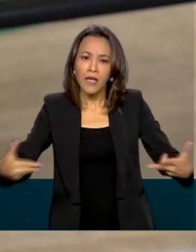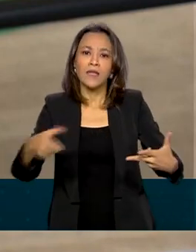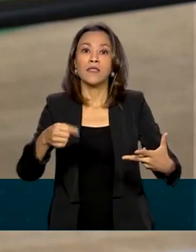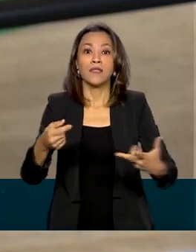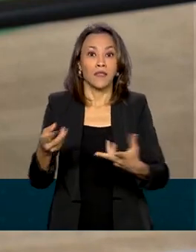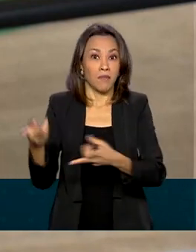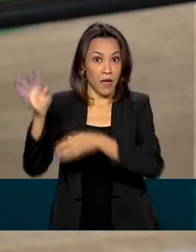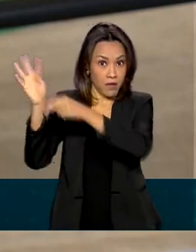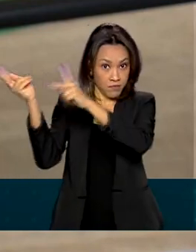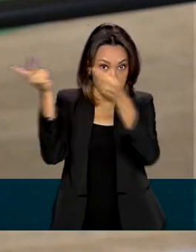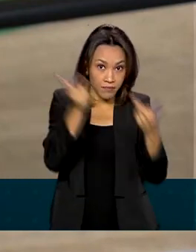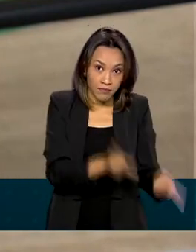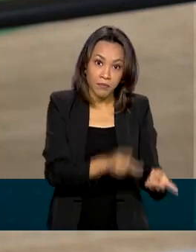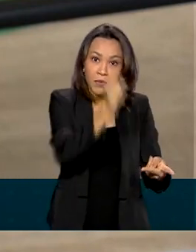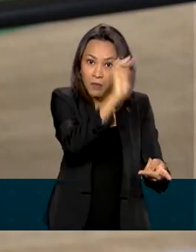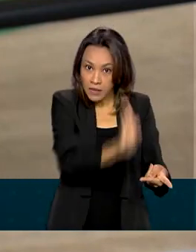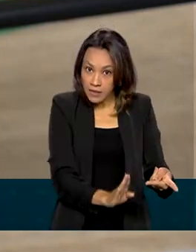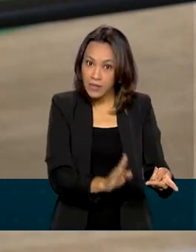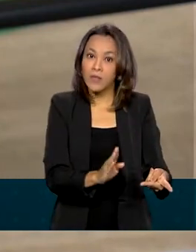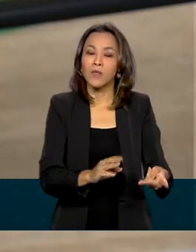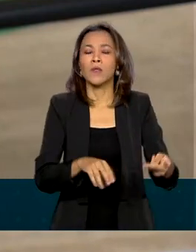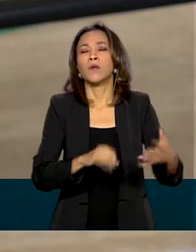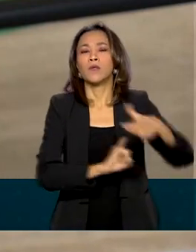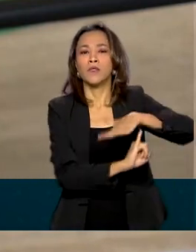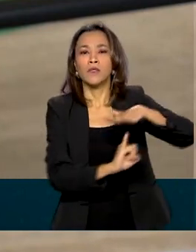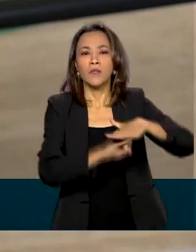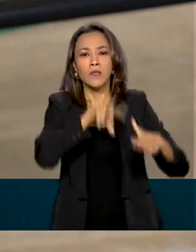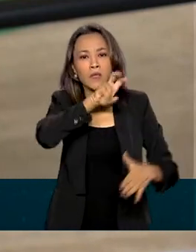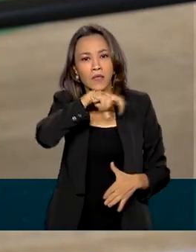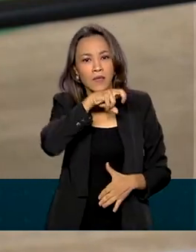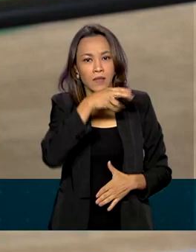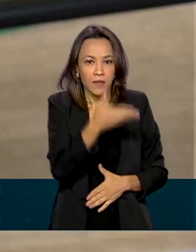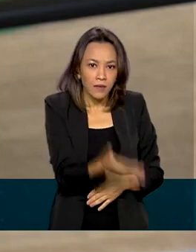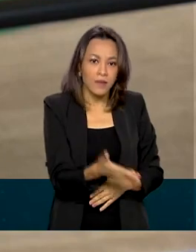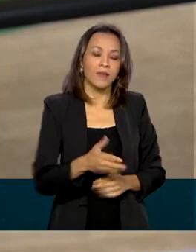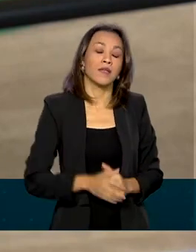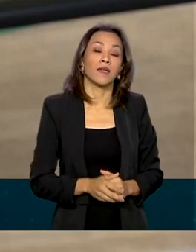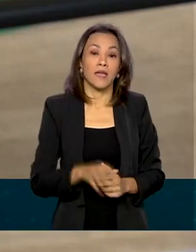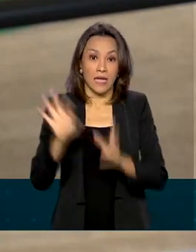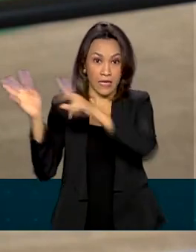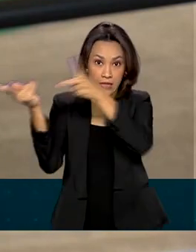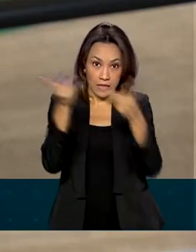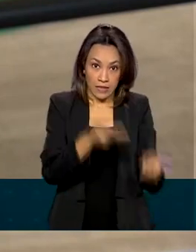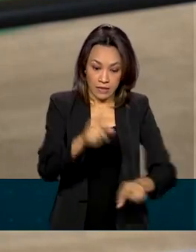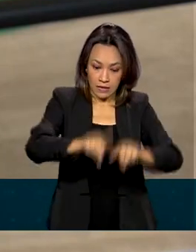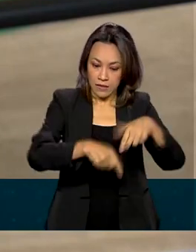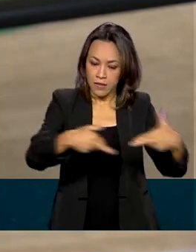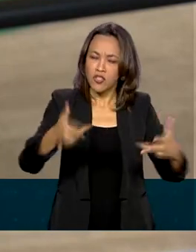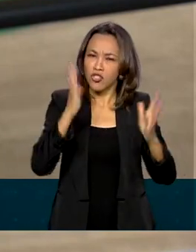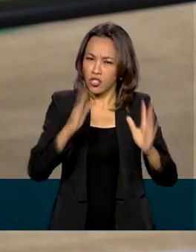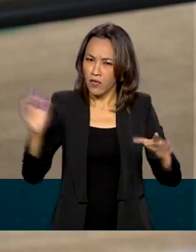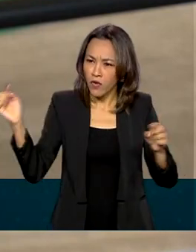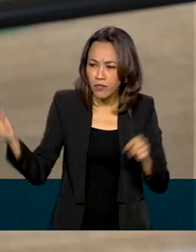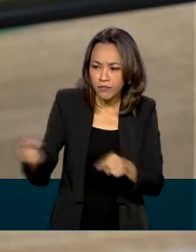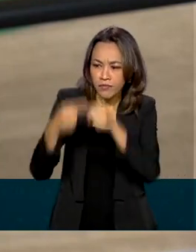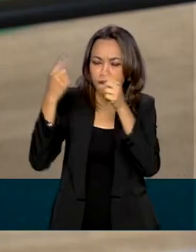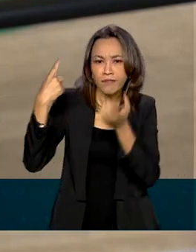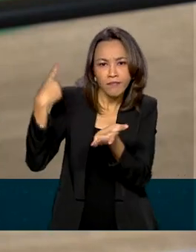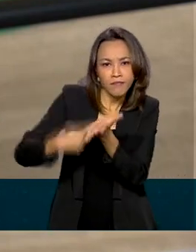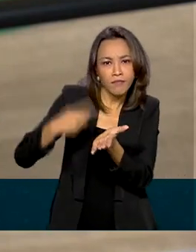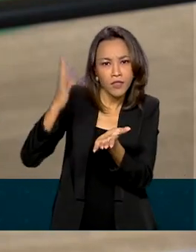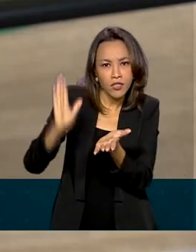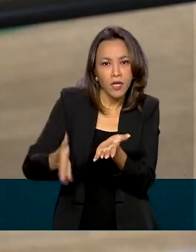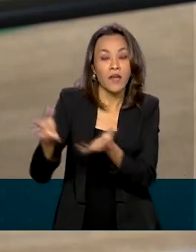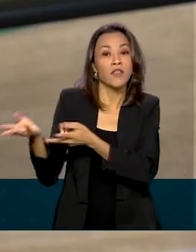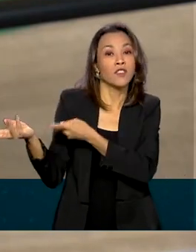pelo Butantan garantidos pelo governo federal. A importação desse produto já foi acertada e a previsão é de que